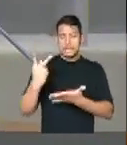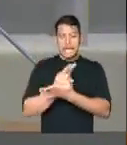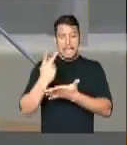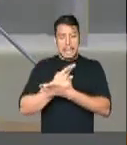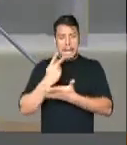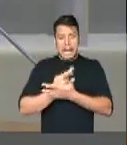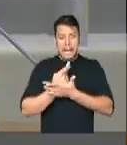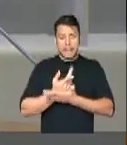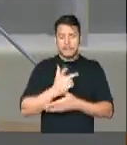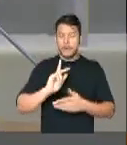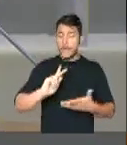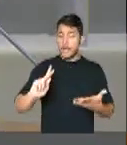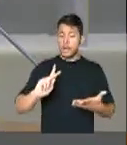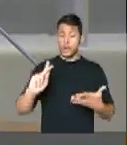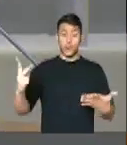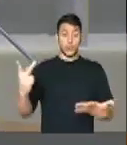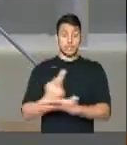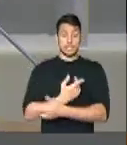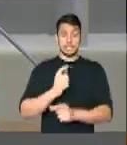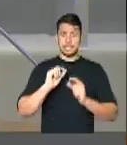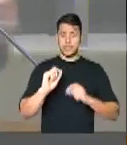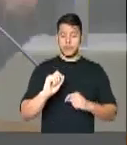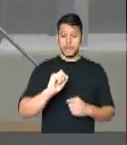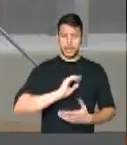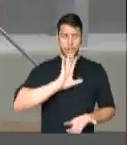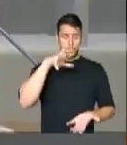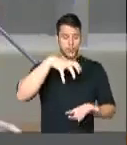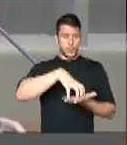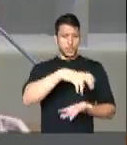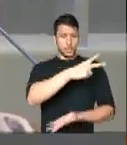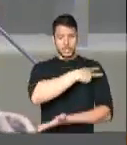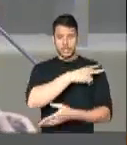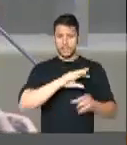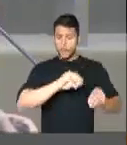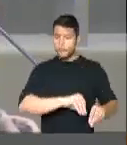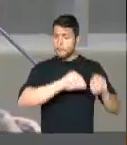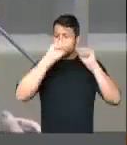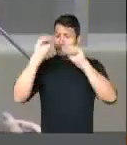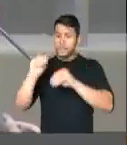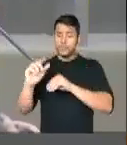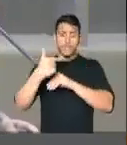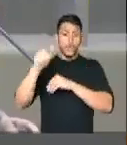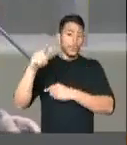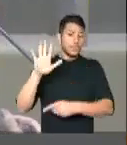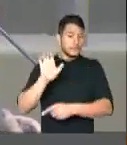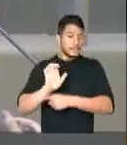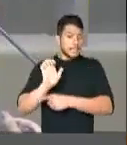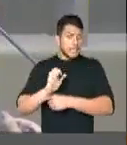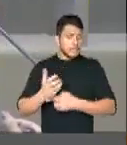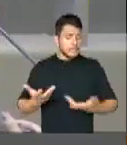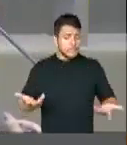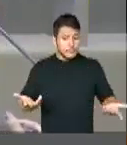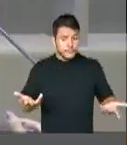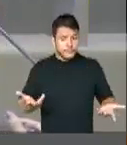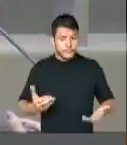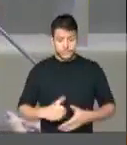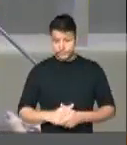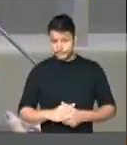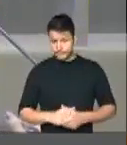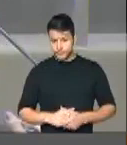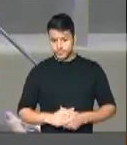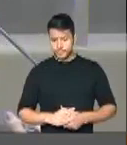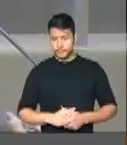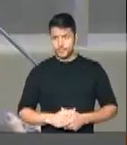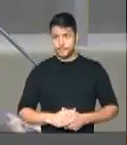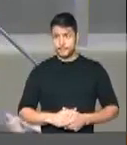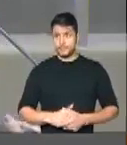as suas superintendências forem deslocadas para outros estados. É